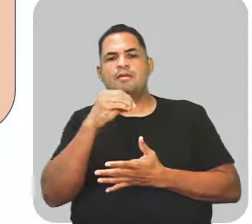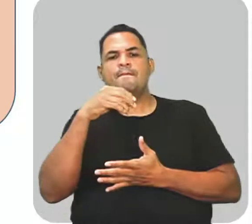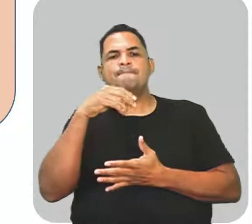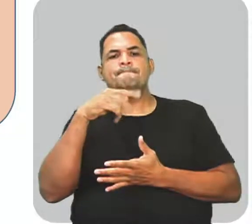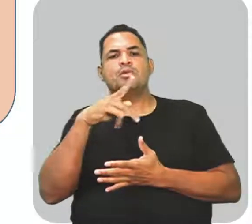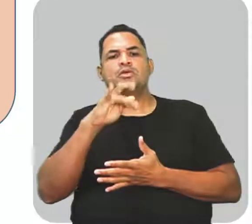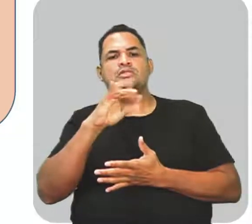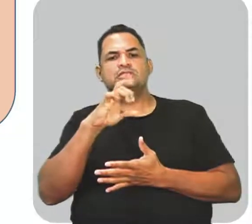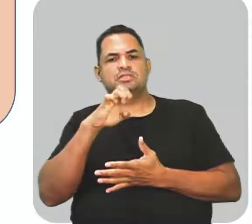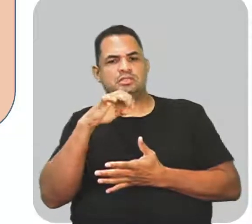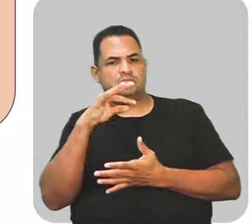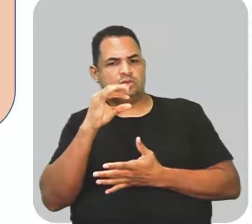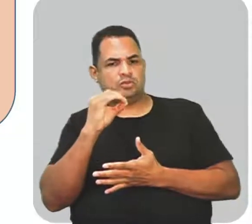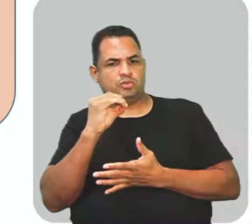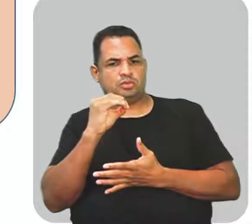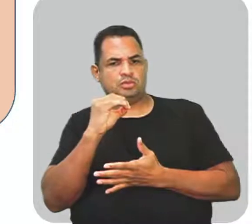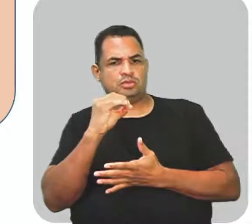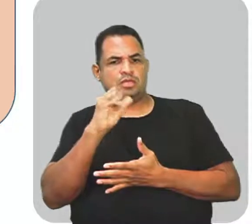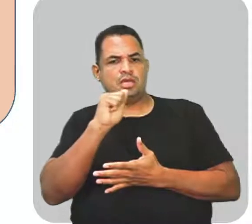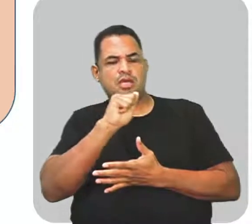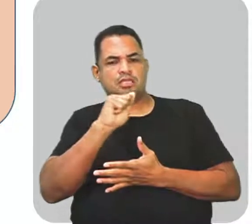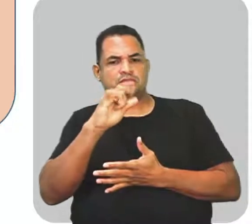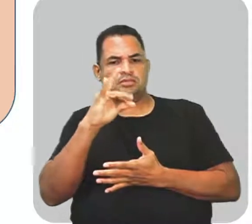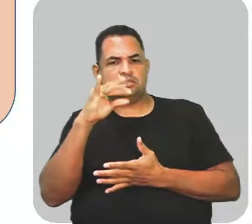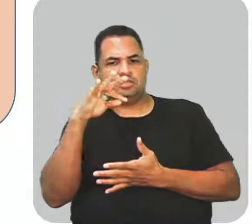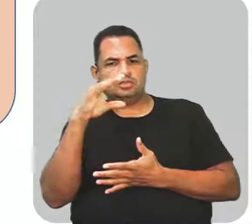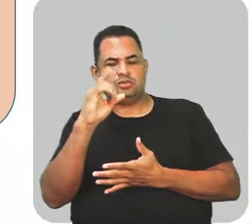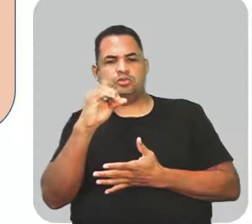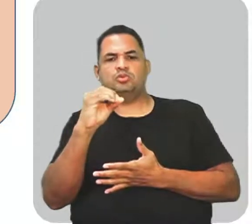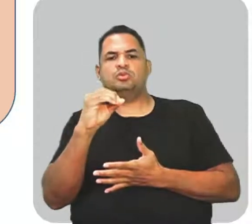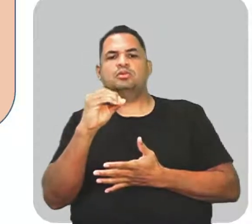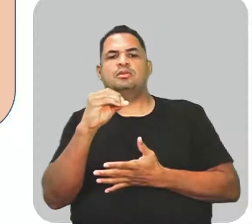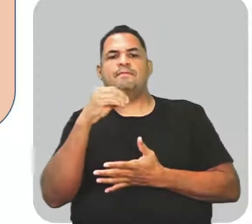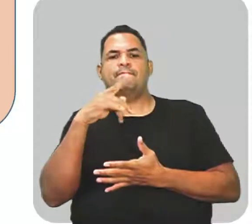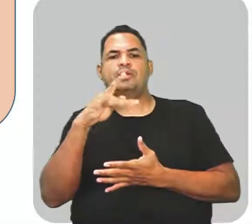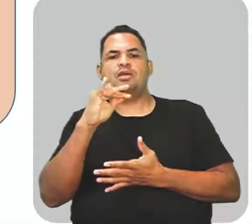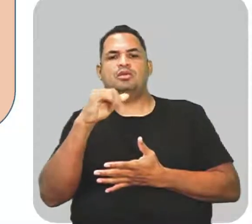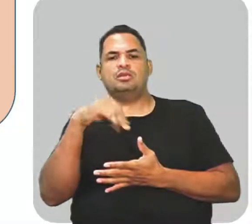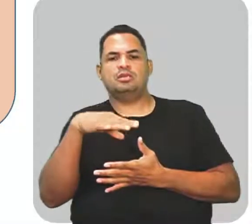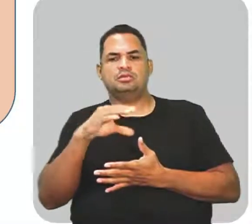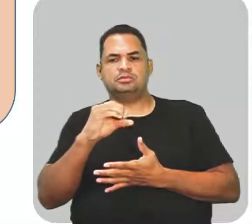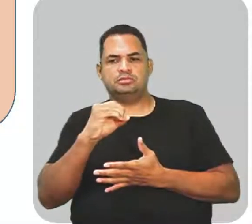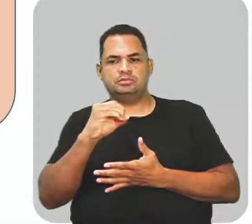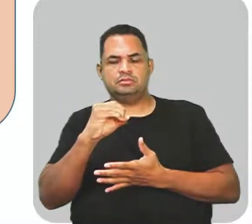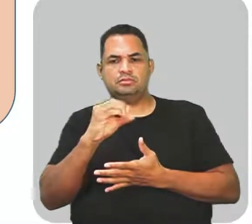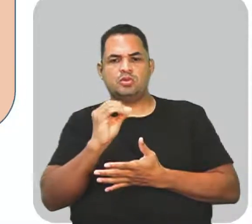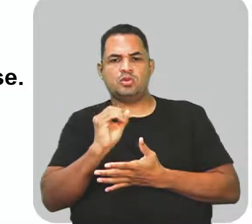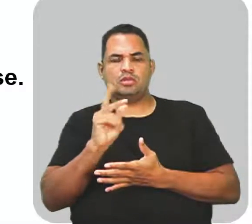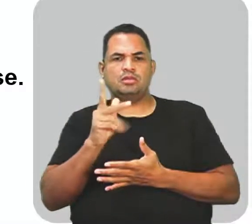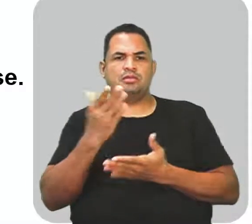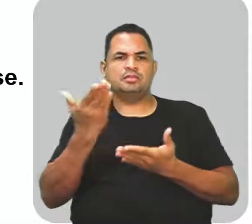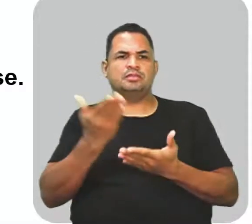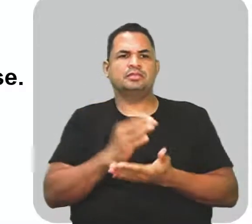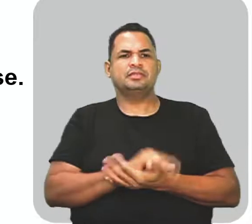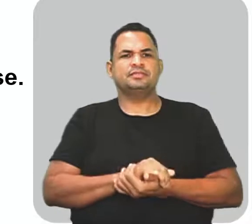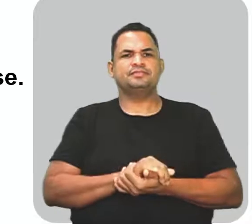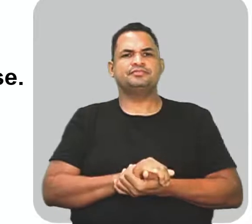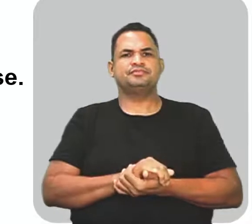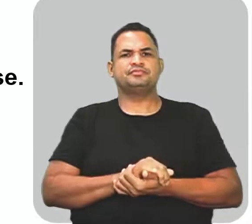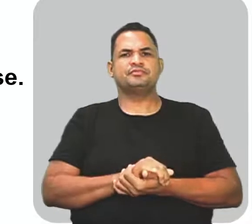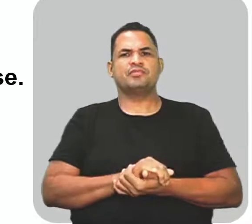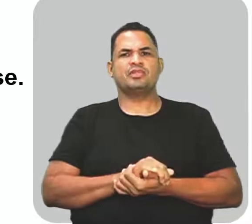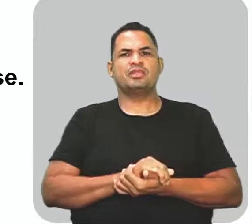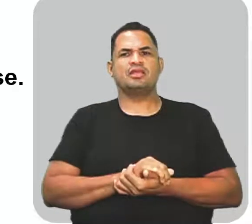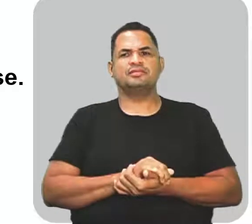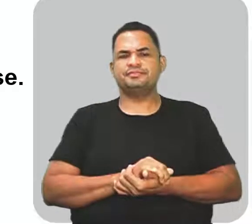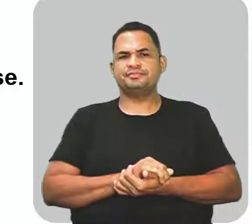policíndeto, assíndeto e pleonasmo. Ok? Muito bem. Vamos